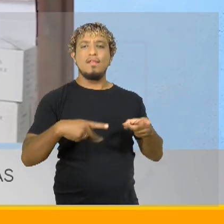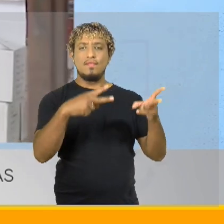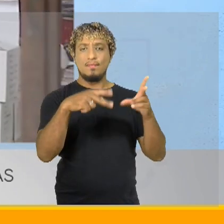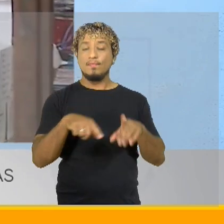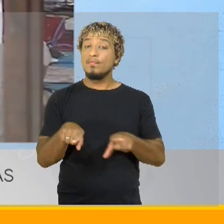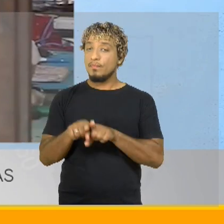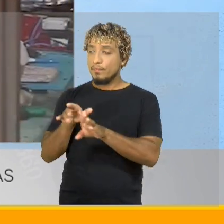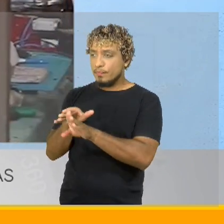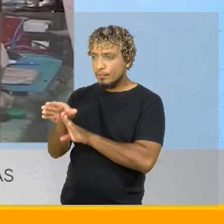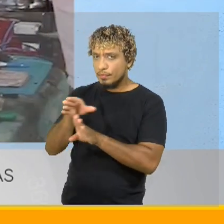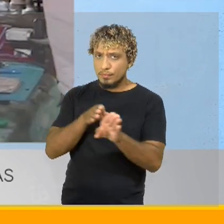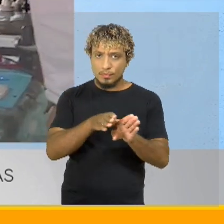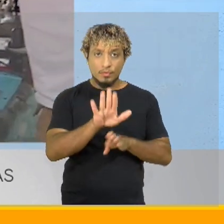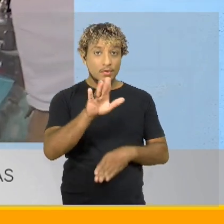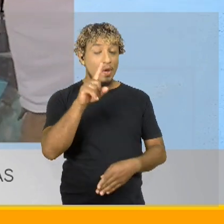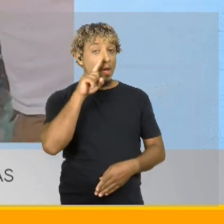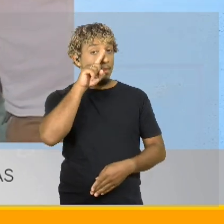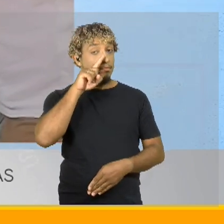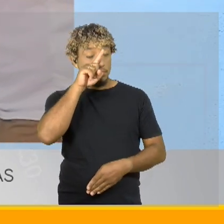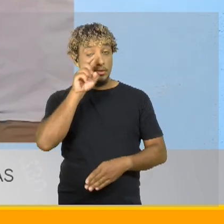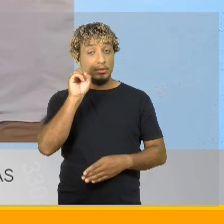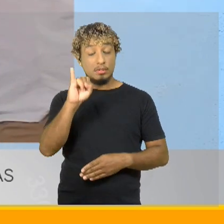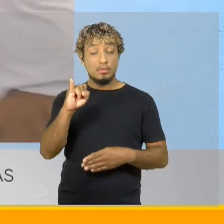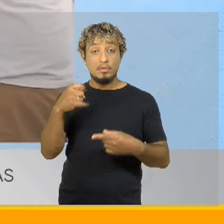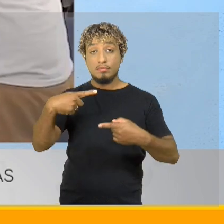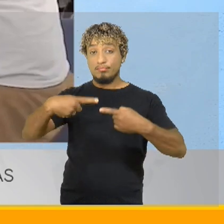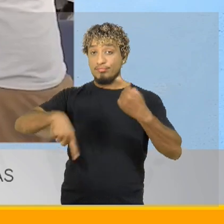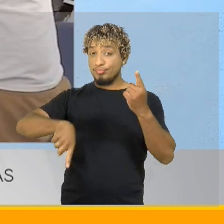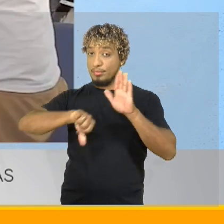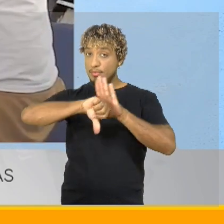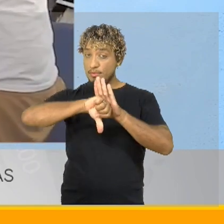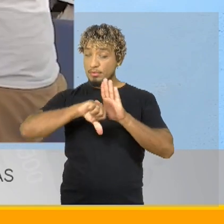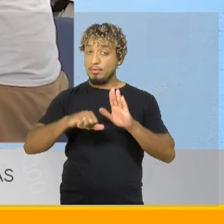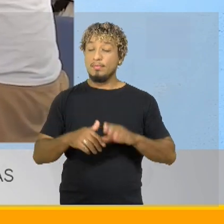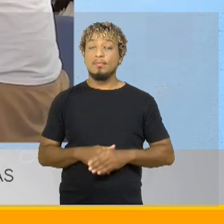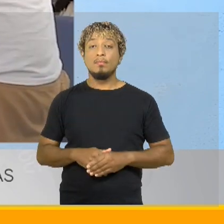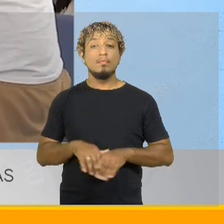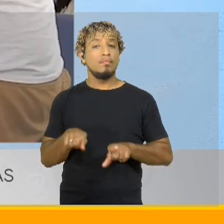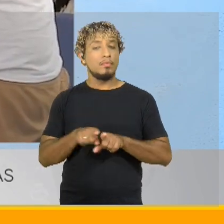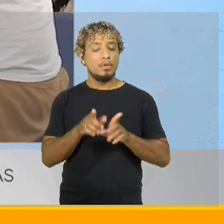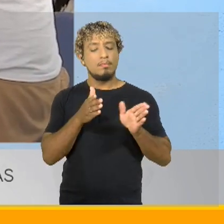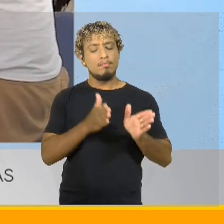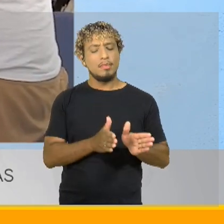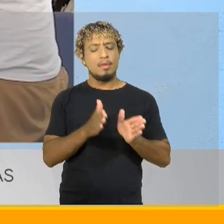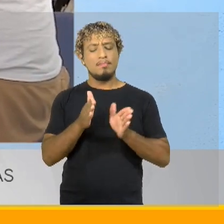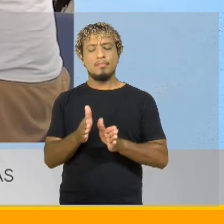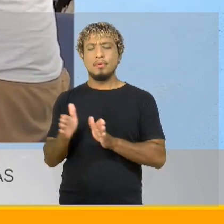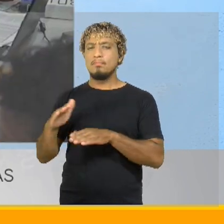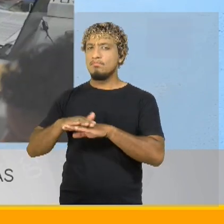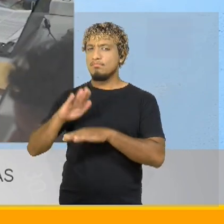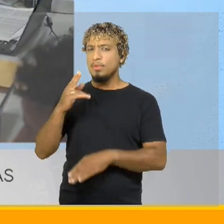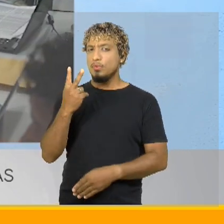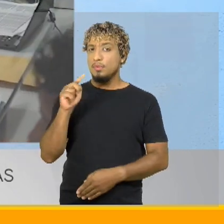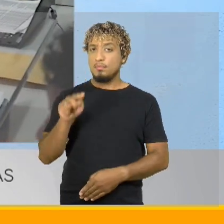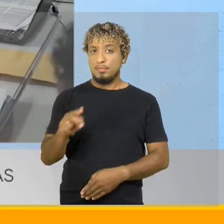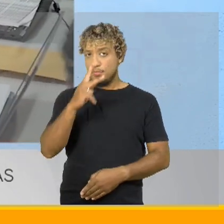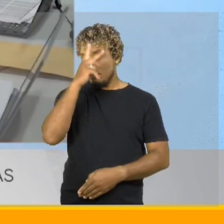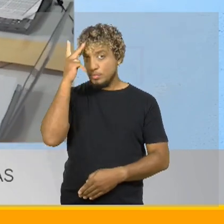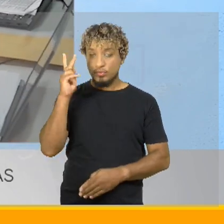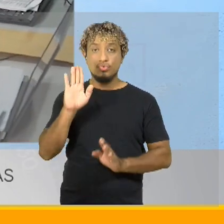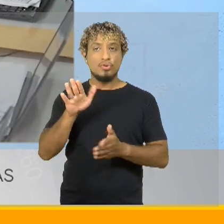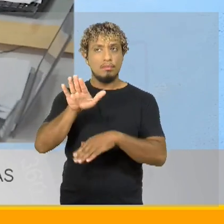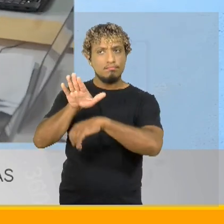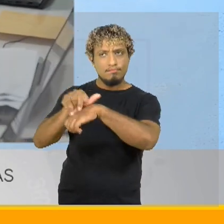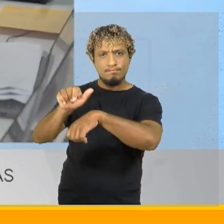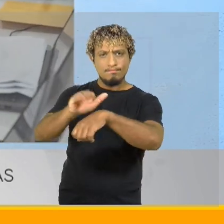comerciantes sobre os riscos da venda ilegal de aparelhos. Em outras etapas do programa, mais de duas mil pessoas já foram